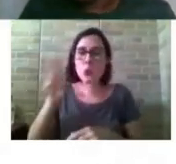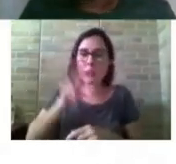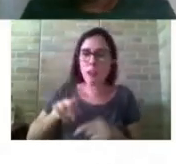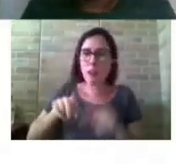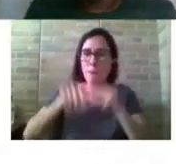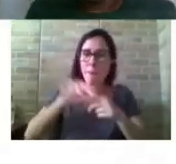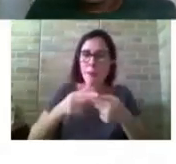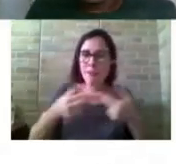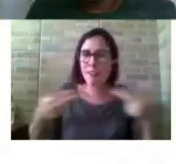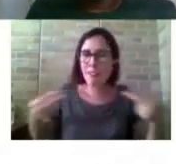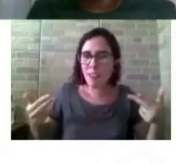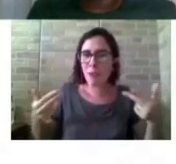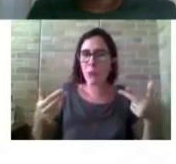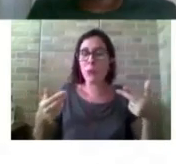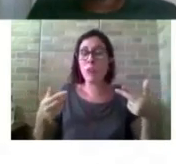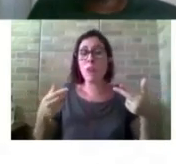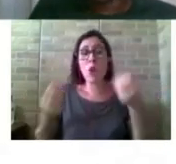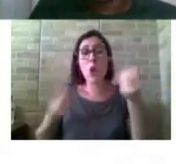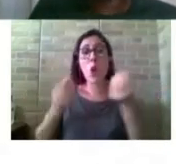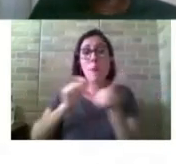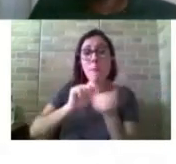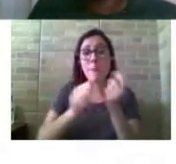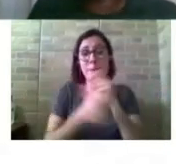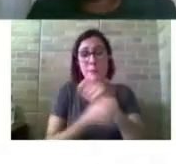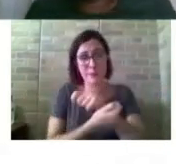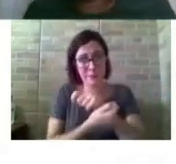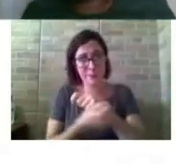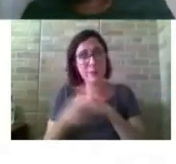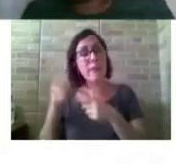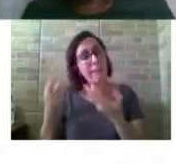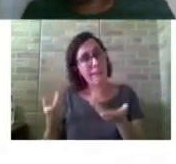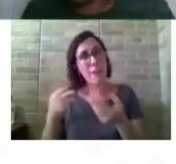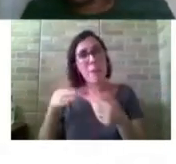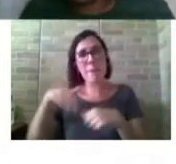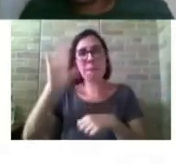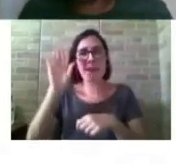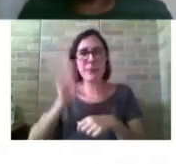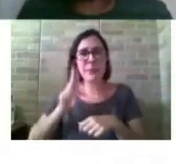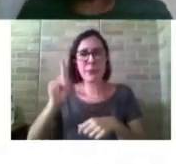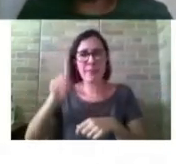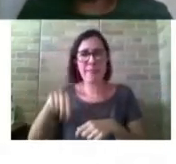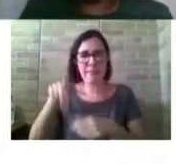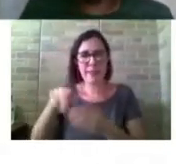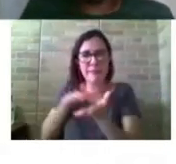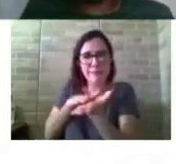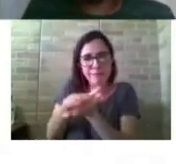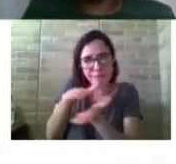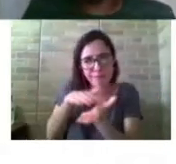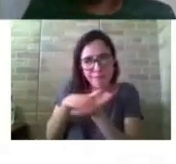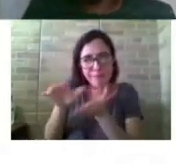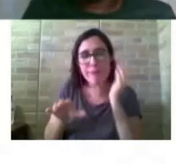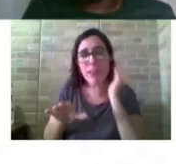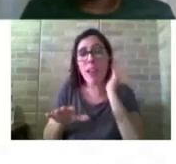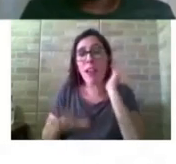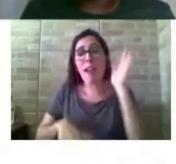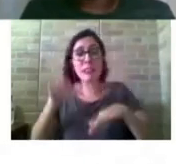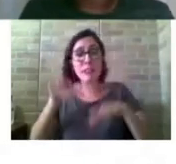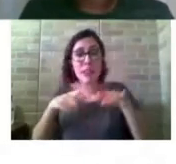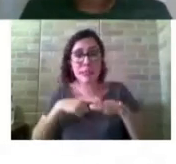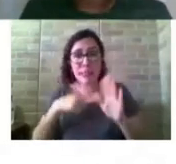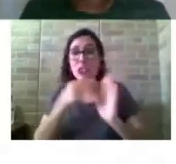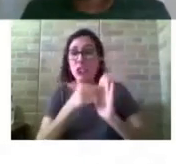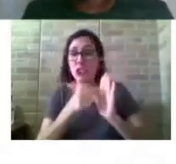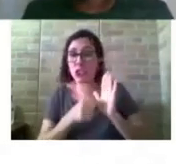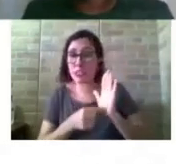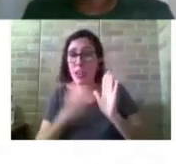E, tradicionalmente, é um material impresso ou, quando digital, muitas vezes, um arquivo de imagem, ou seja, em um formato